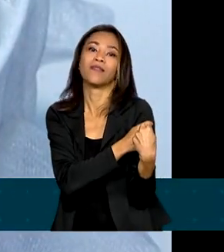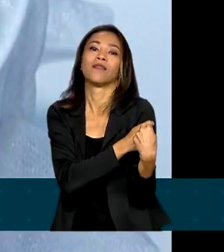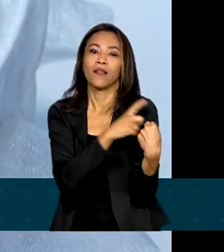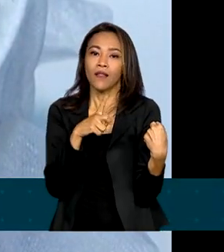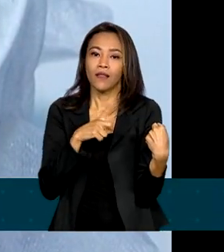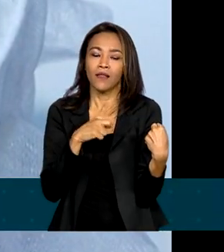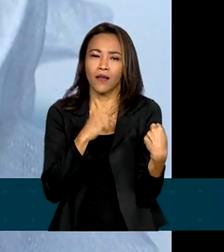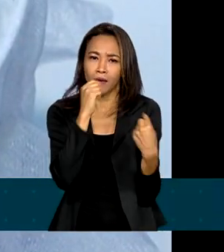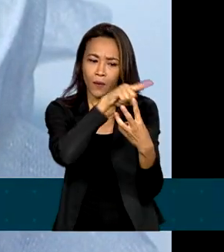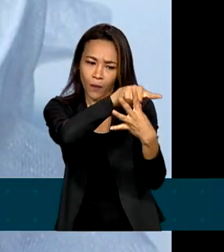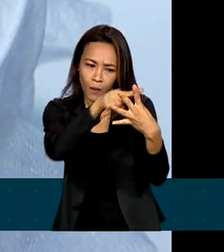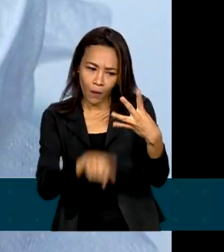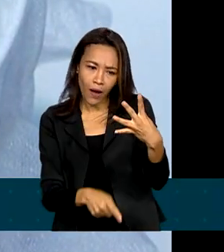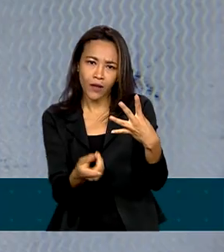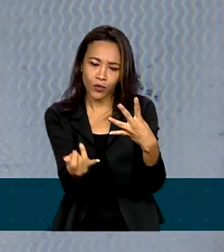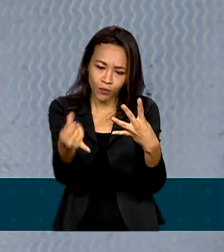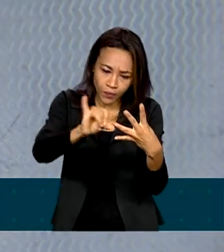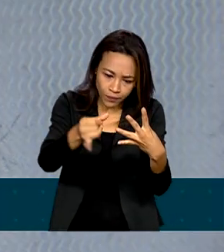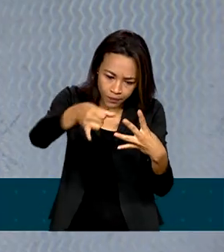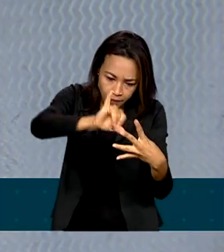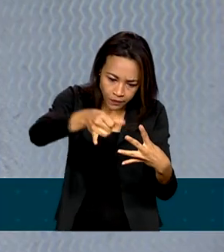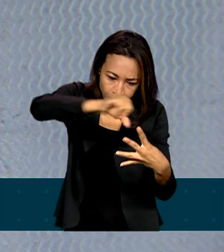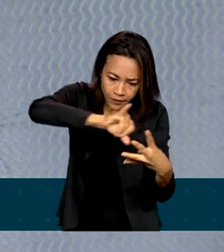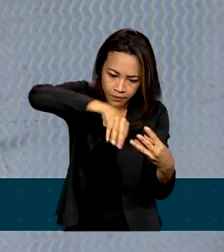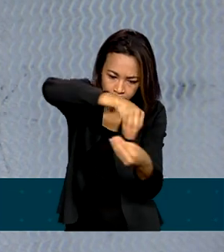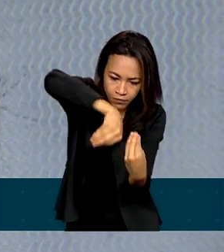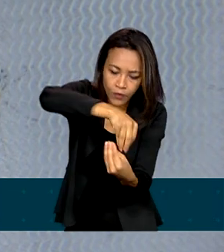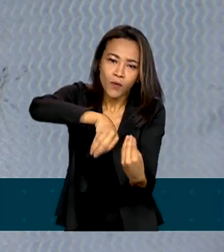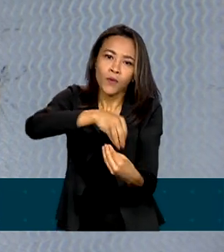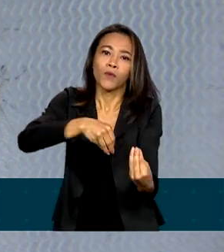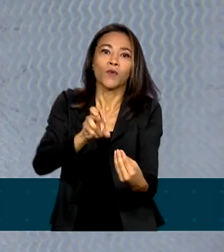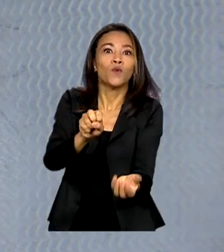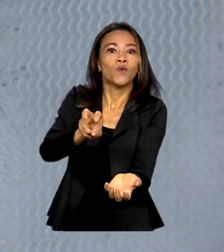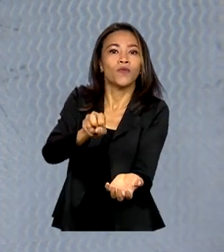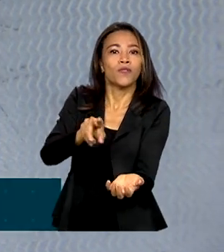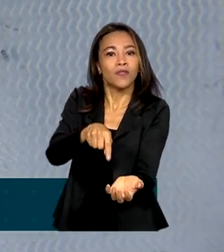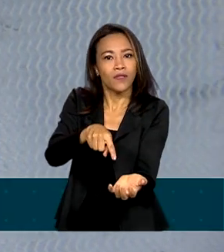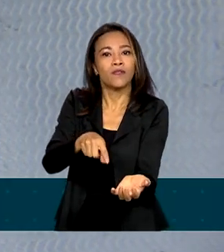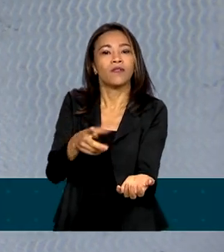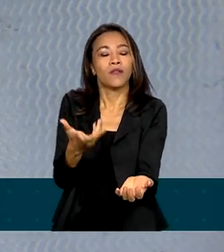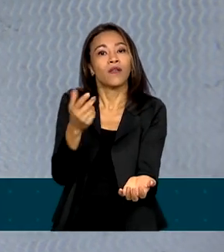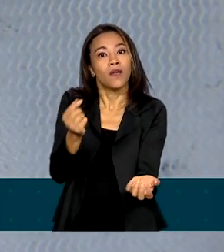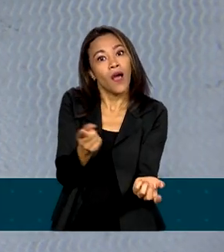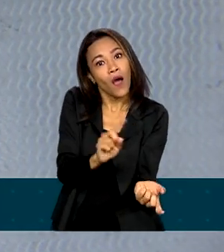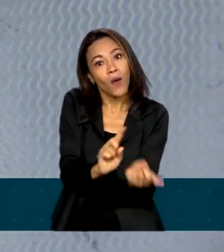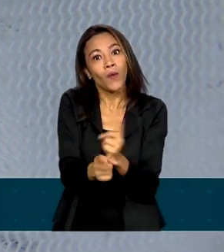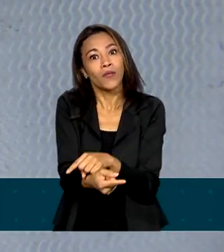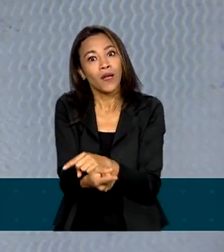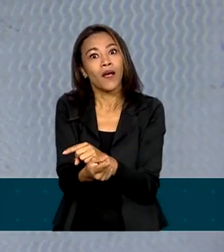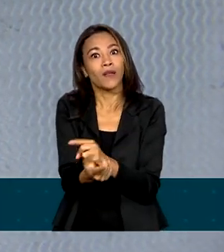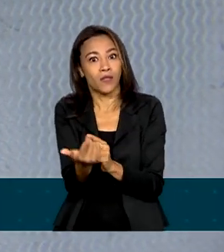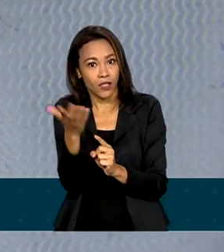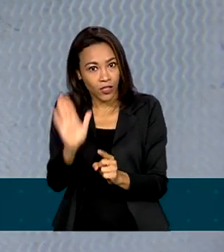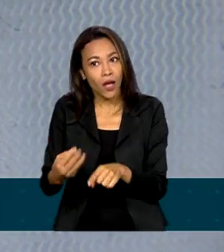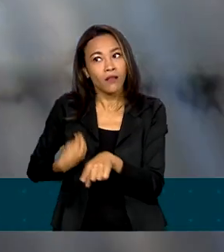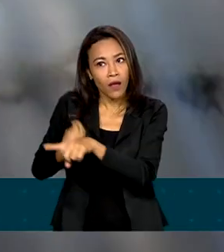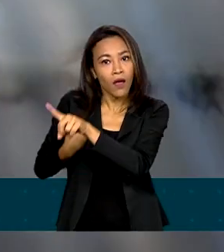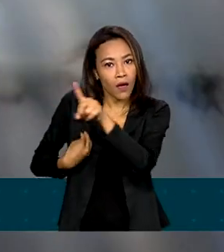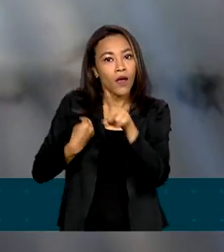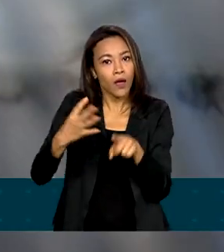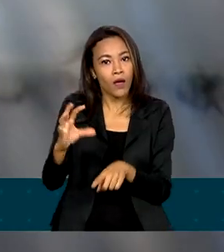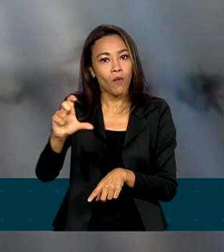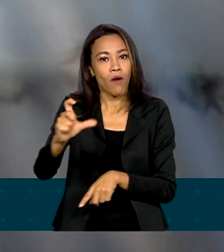composto por 4 diferentes sorotipos do vírus causador da doença. E ao contrário da vacina que já existe no mercado,